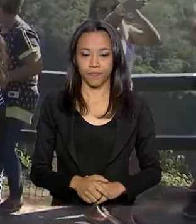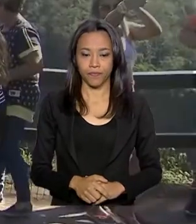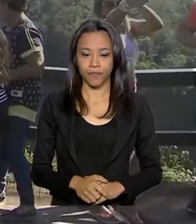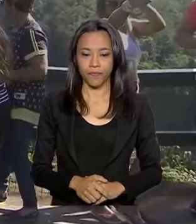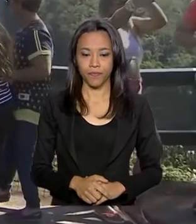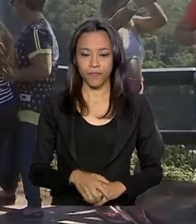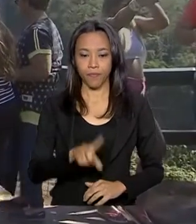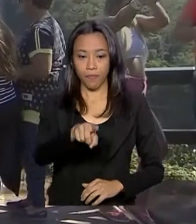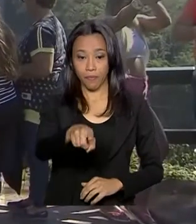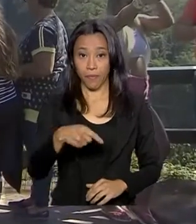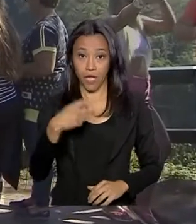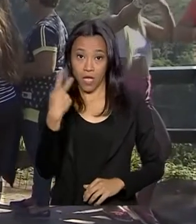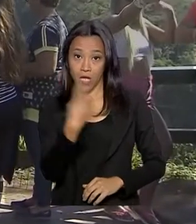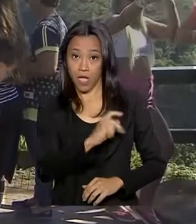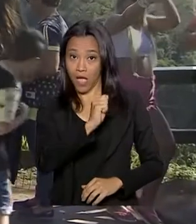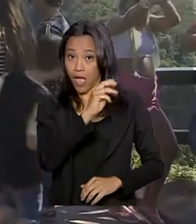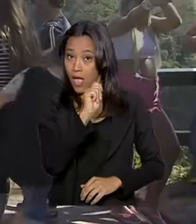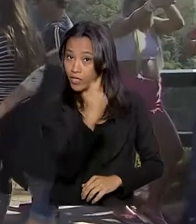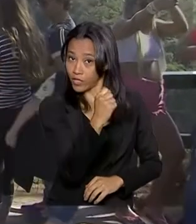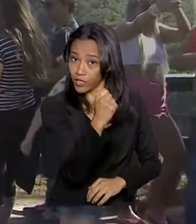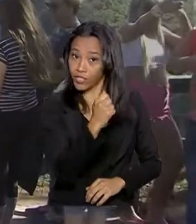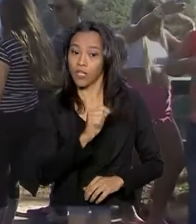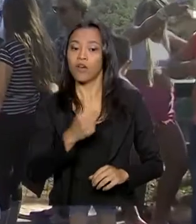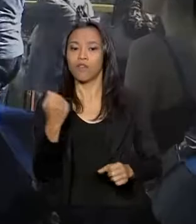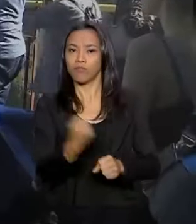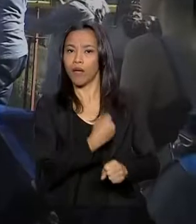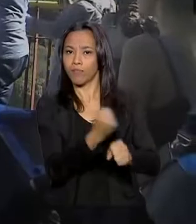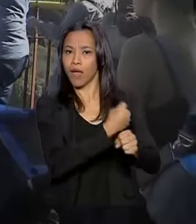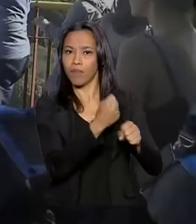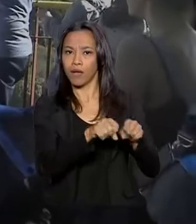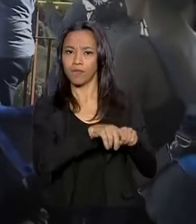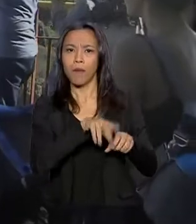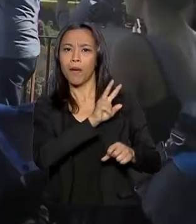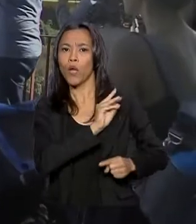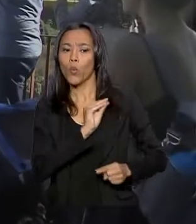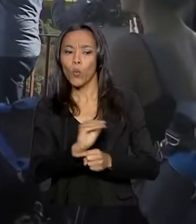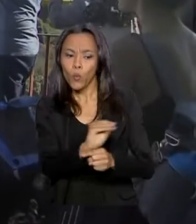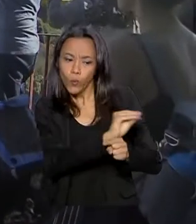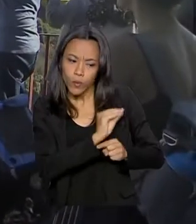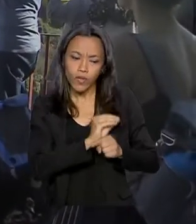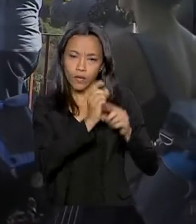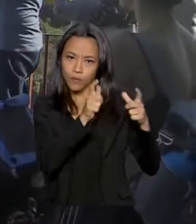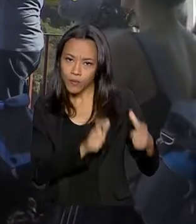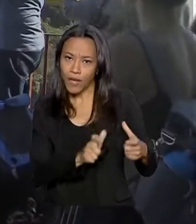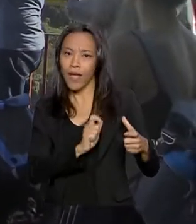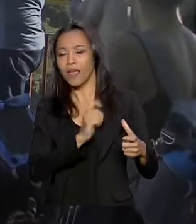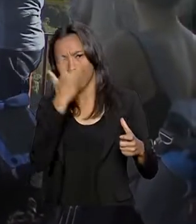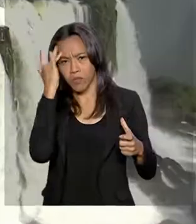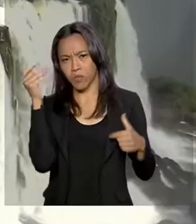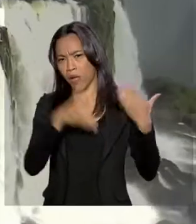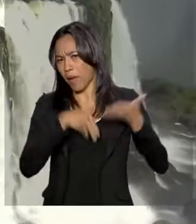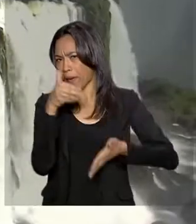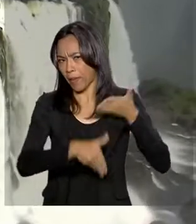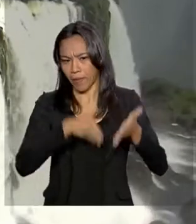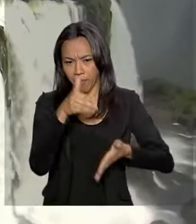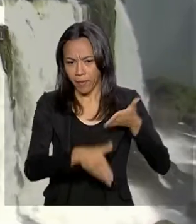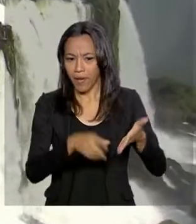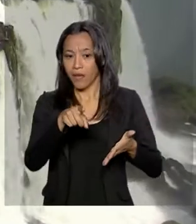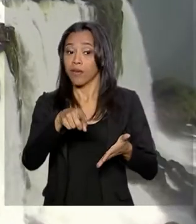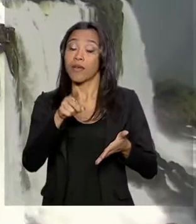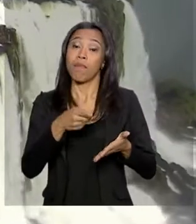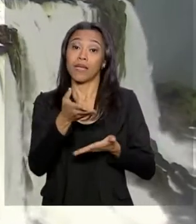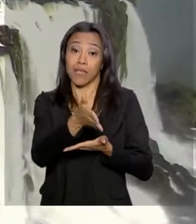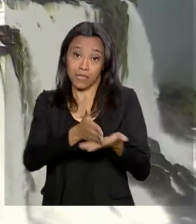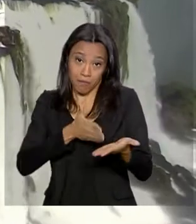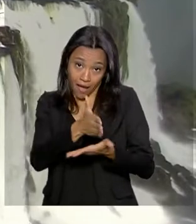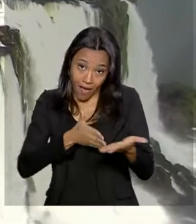No lado argentino, também foi criado um parque para cuidar das cataratas e receber turistas. Mas como a maior parte